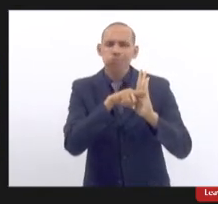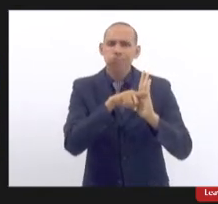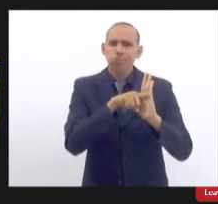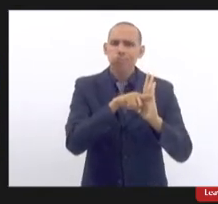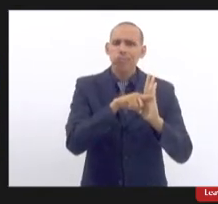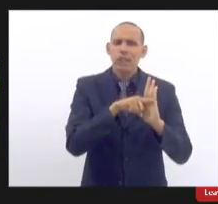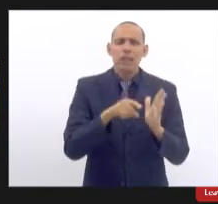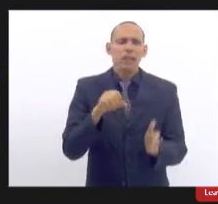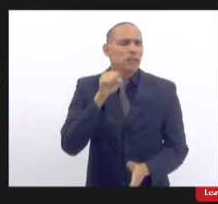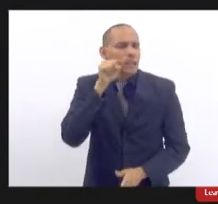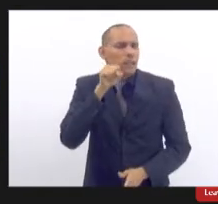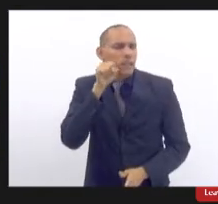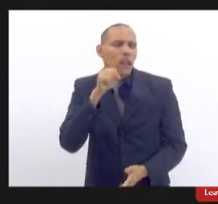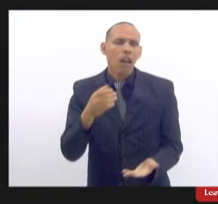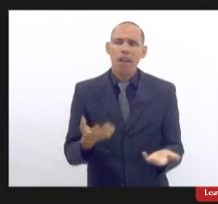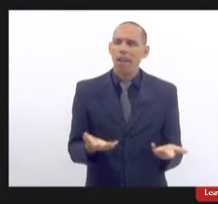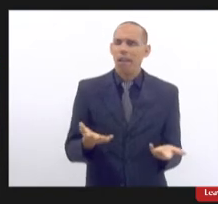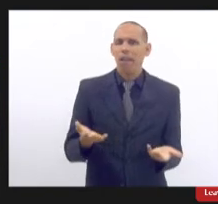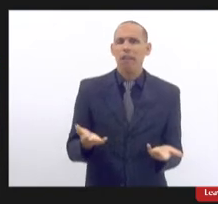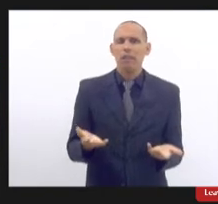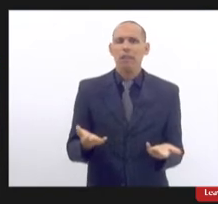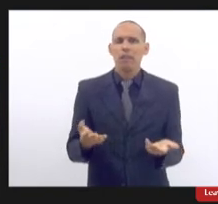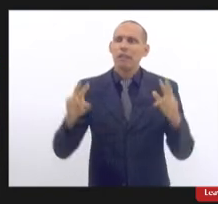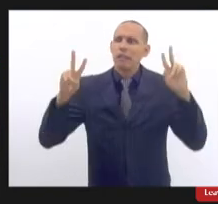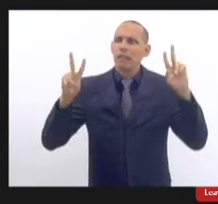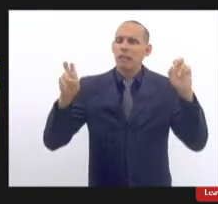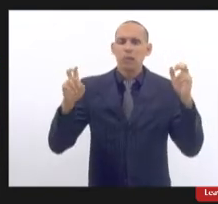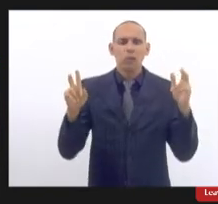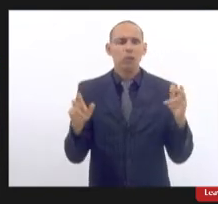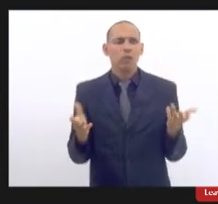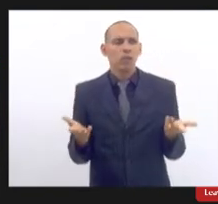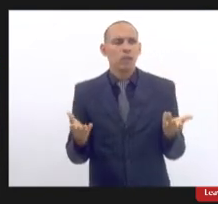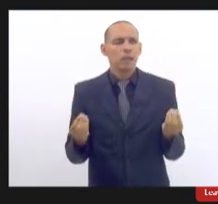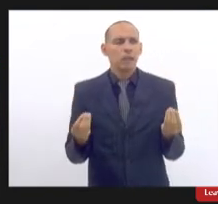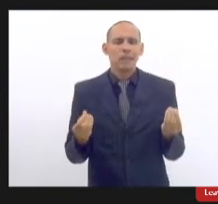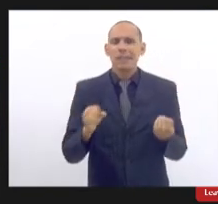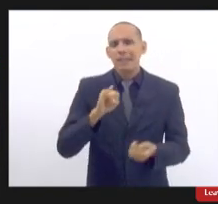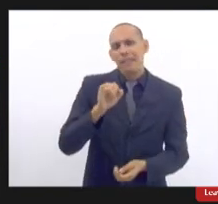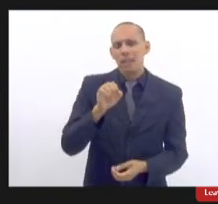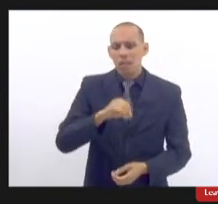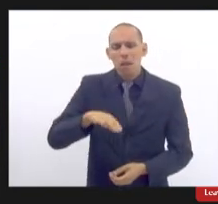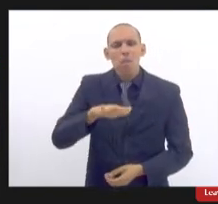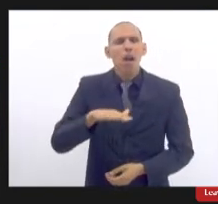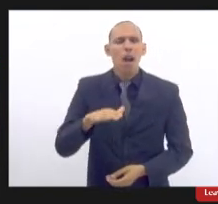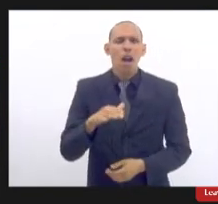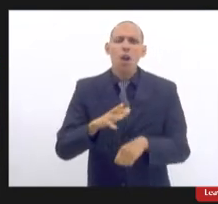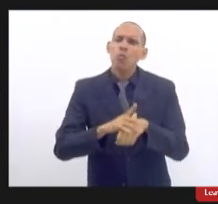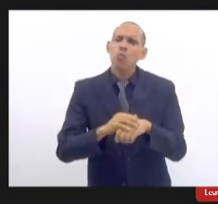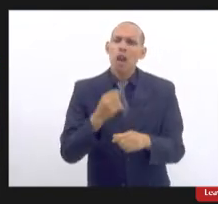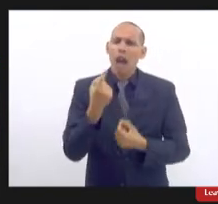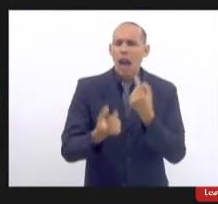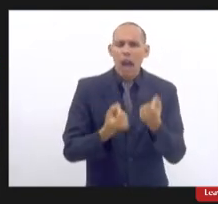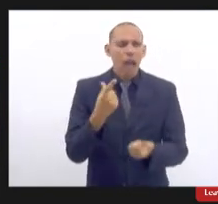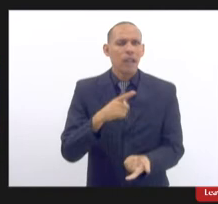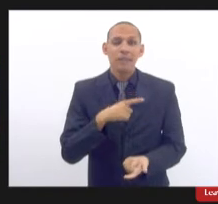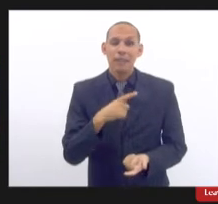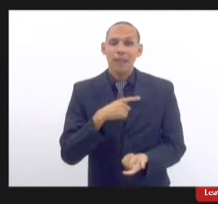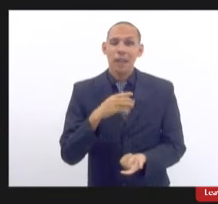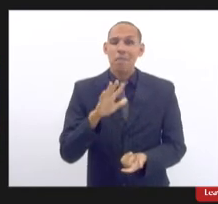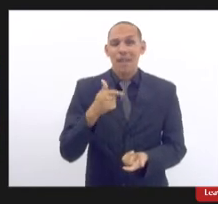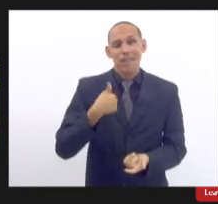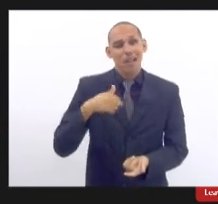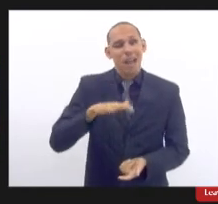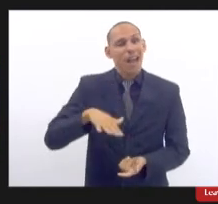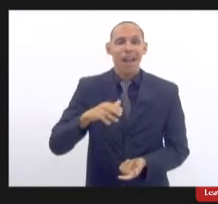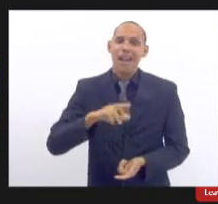Senado questões de existia um departamento de doenças raras que pudesse nos acolher e como eu não sou dessa